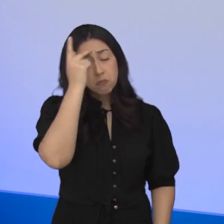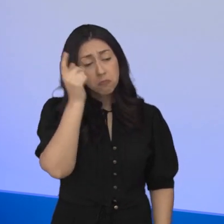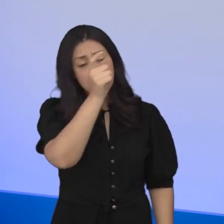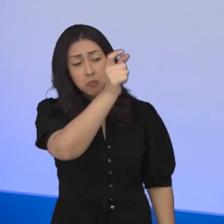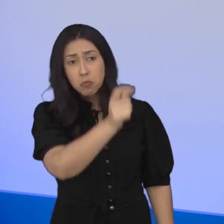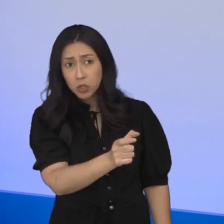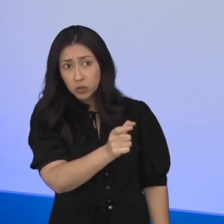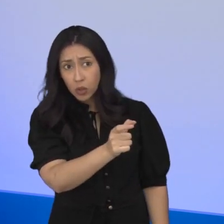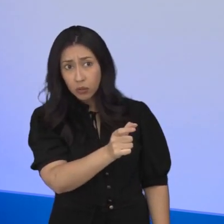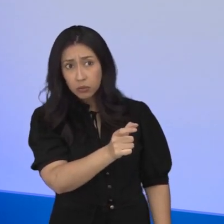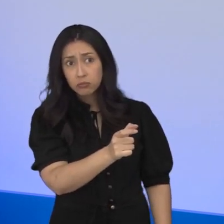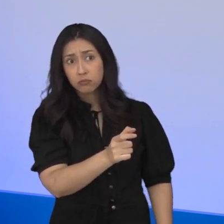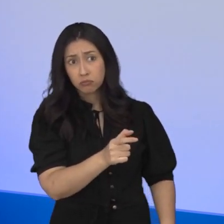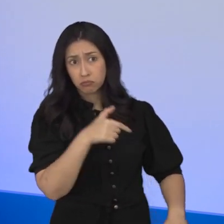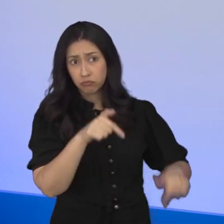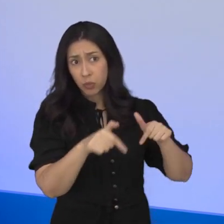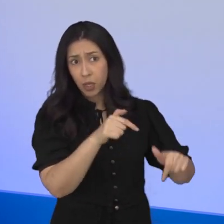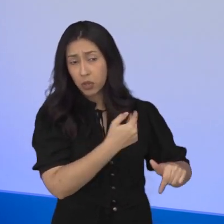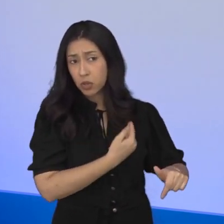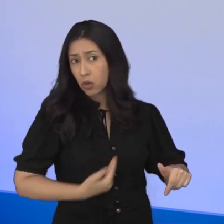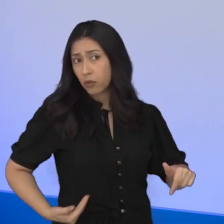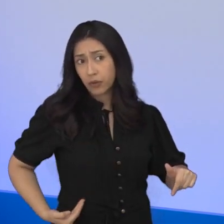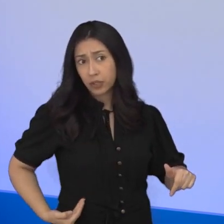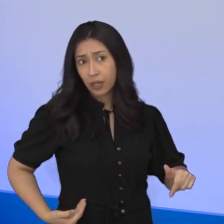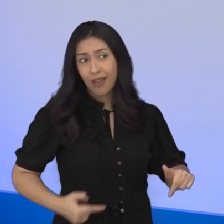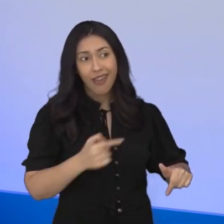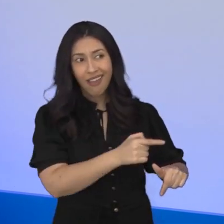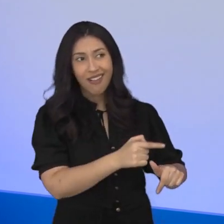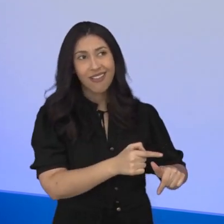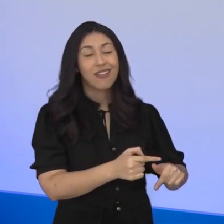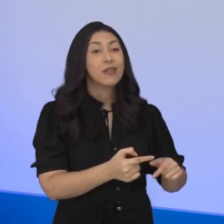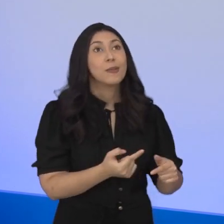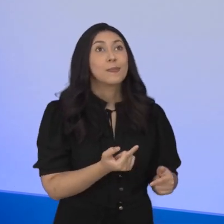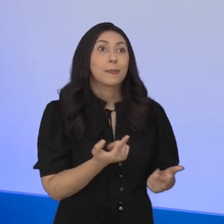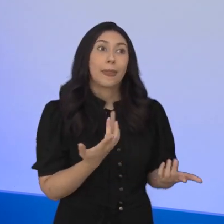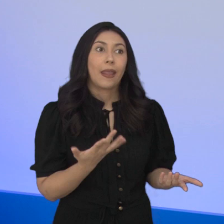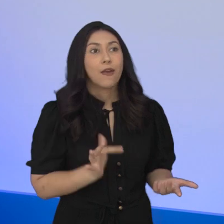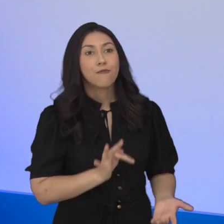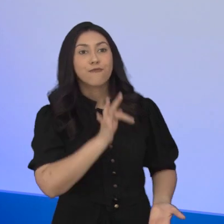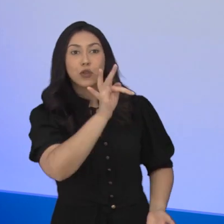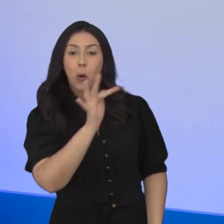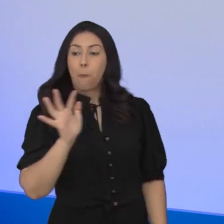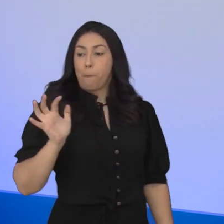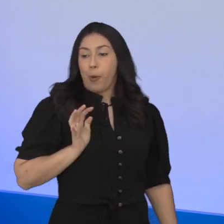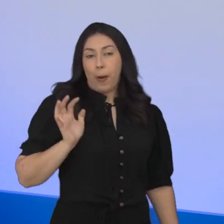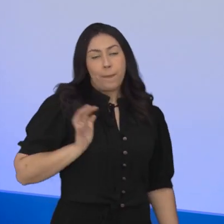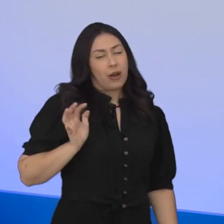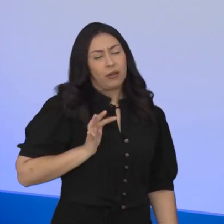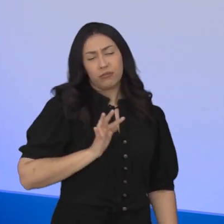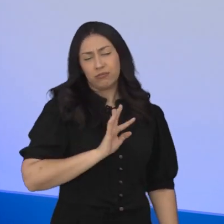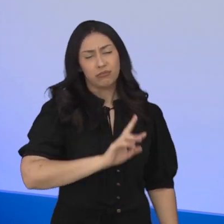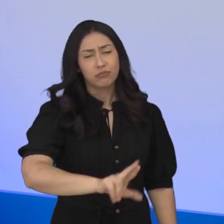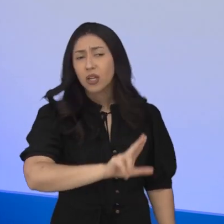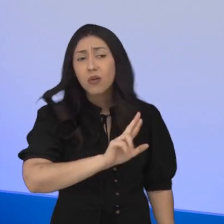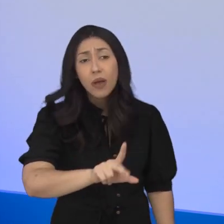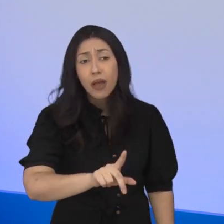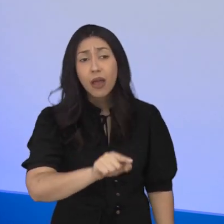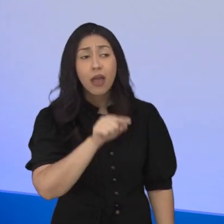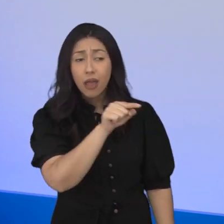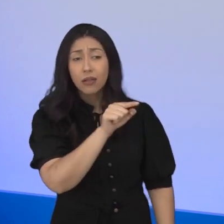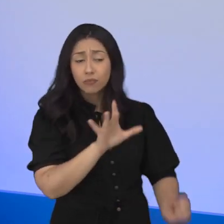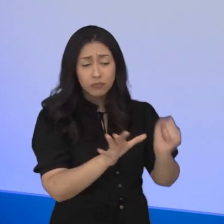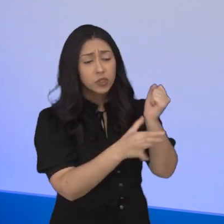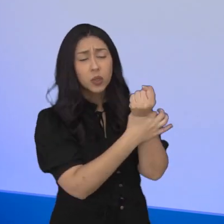pessoa, o serviço público, ele é, sobretudo, um voto de pobreza. Ele tem essa estabilidade, mas o servidor público, ele não sabe,